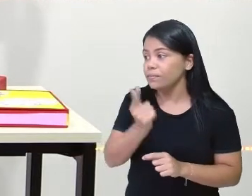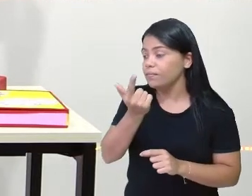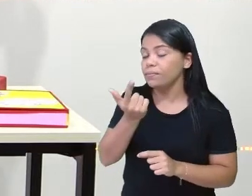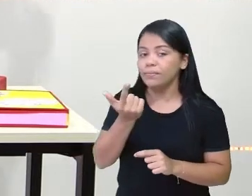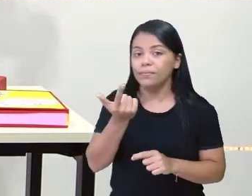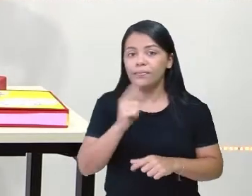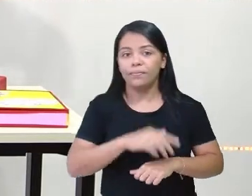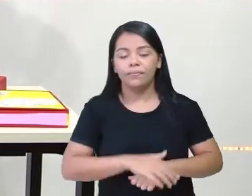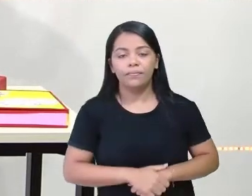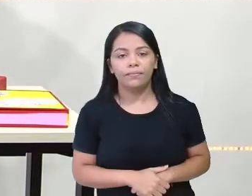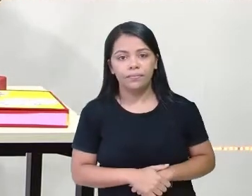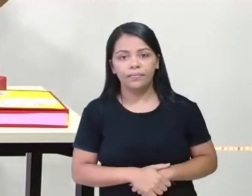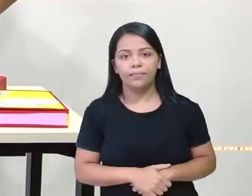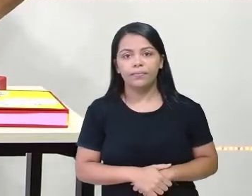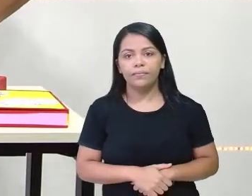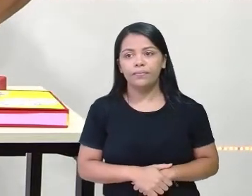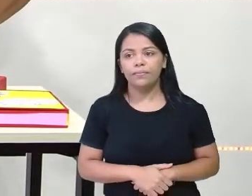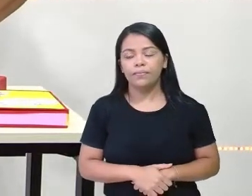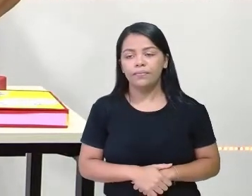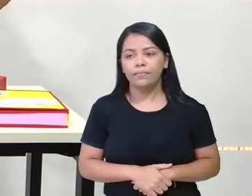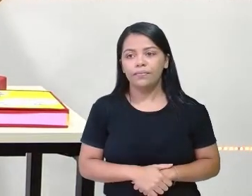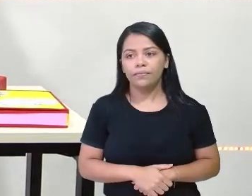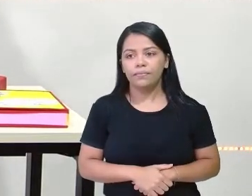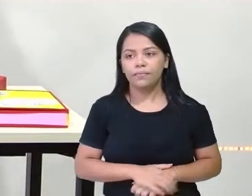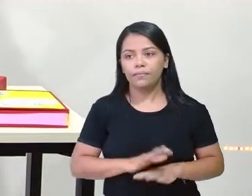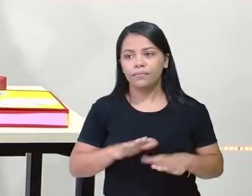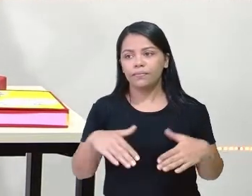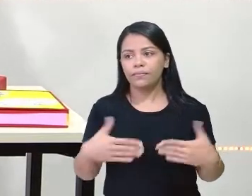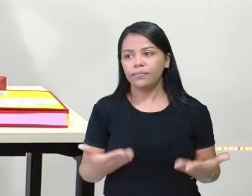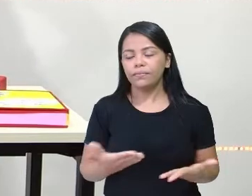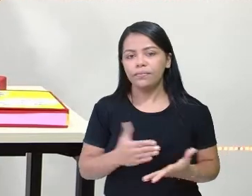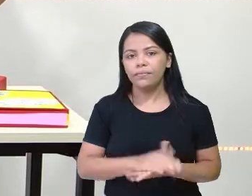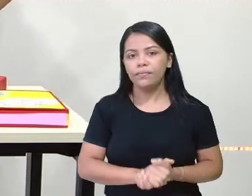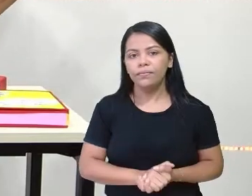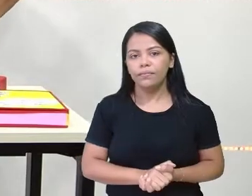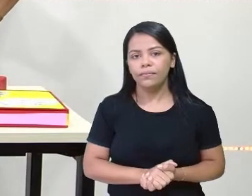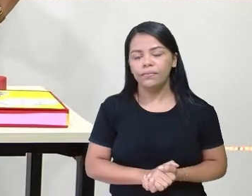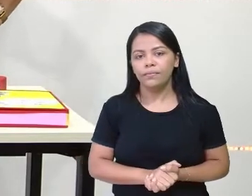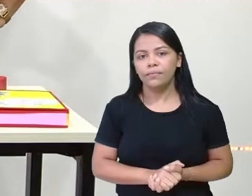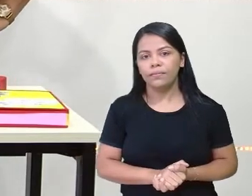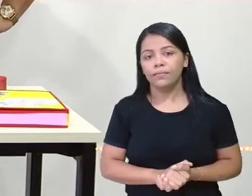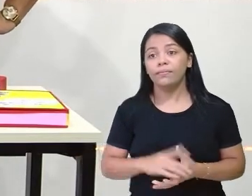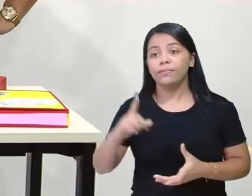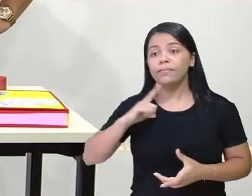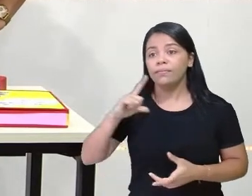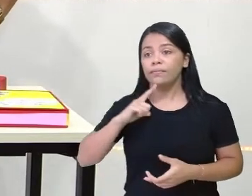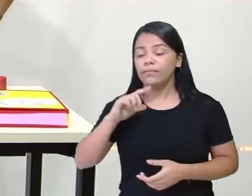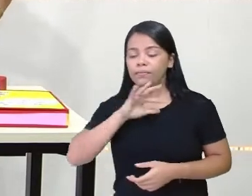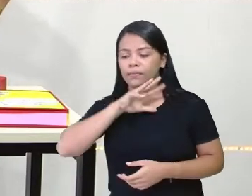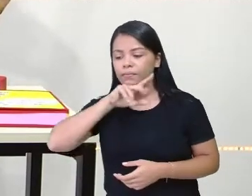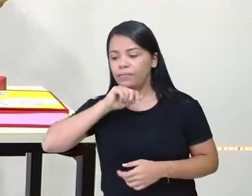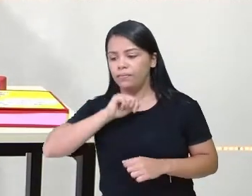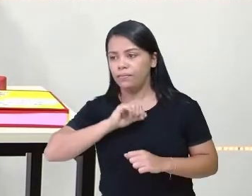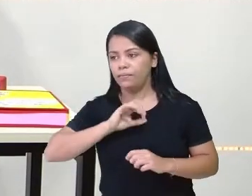calango? Olha, está aqui, ó. A onça, o gato e o calango. E aí? O que será que